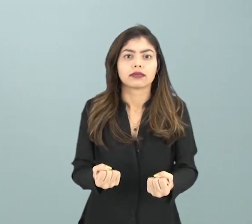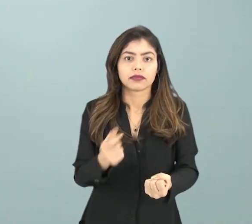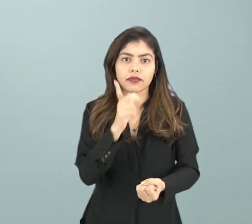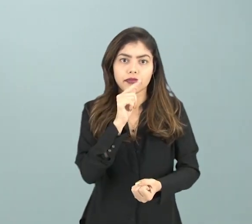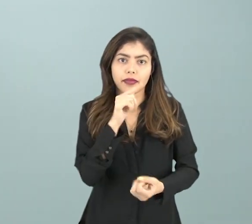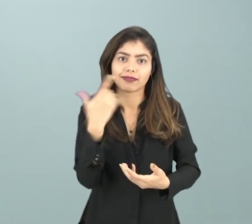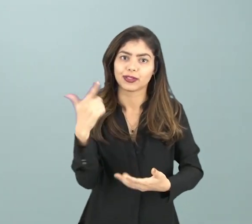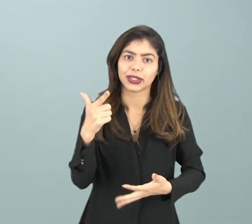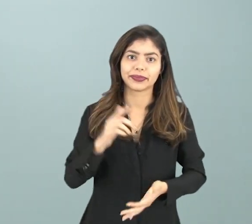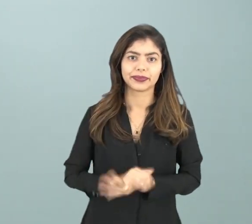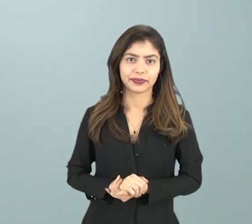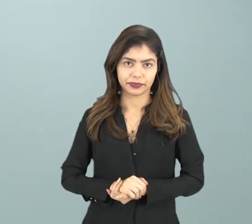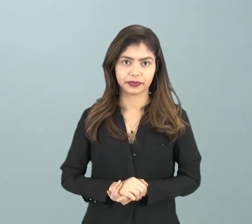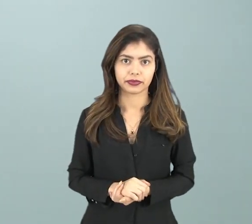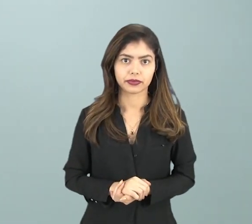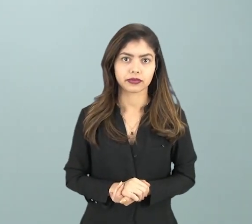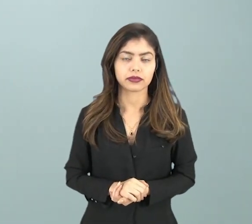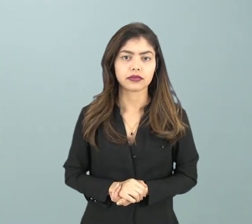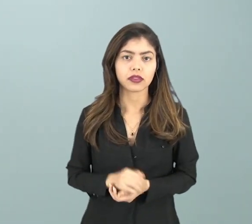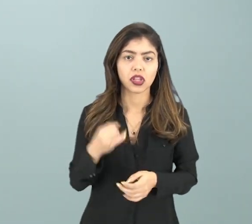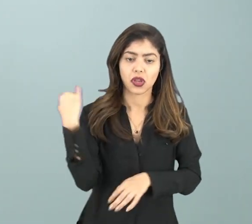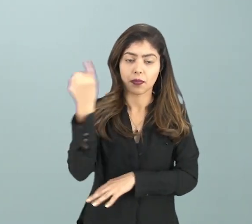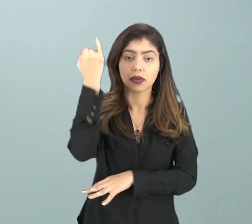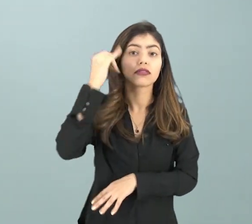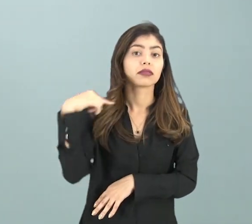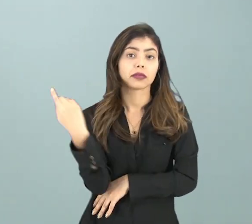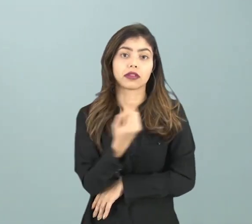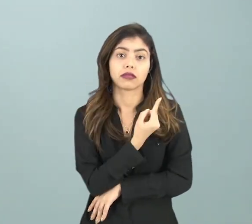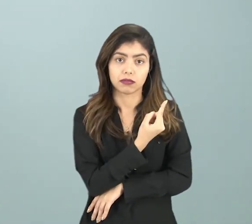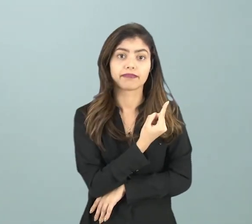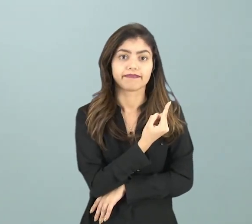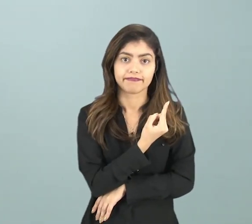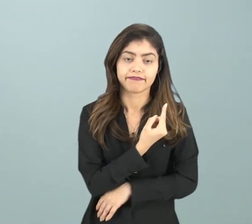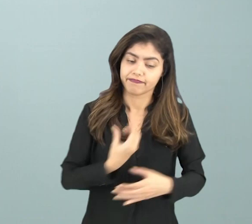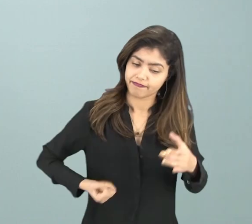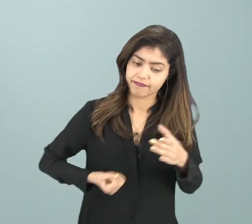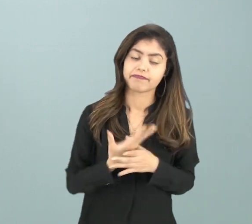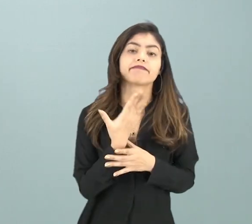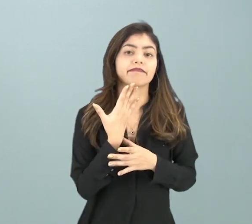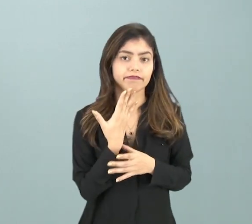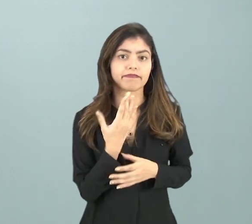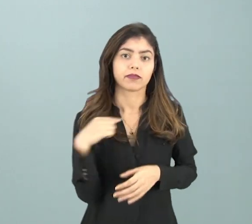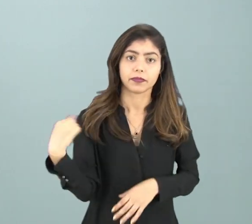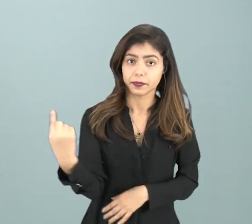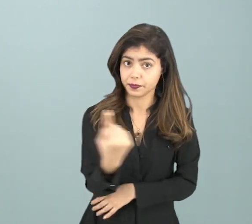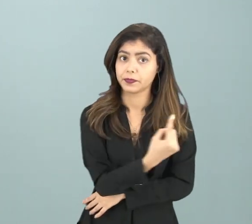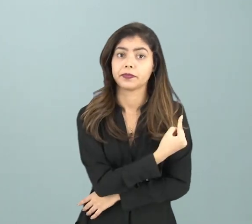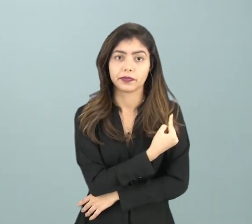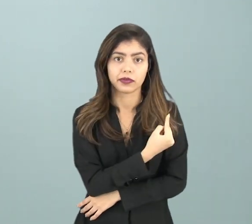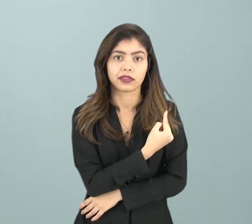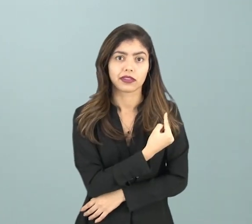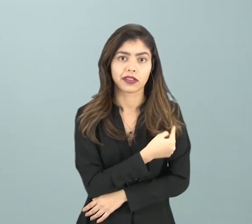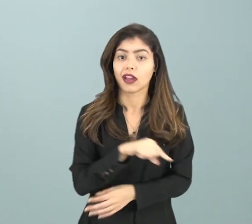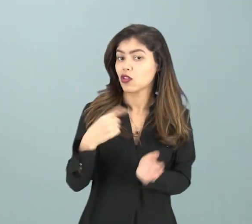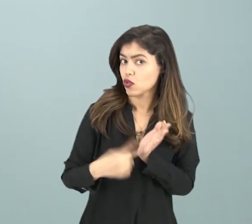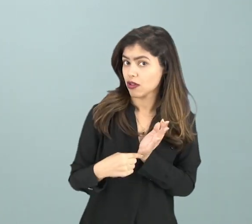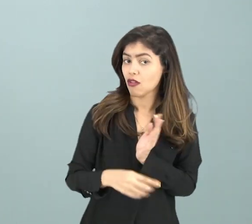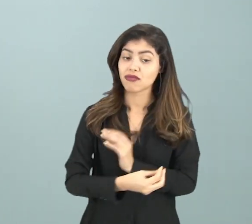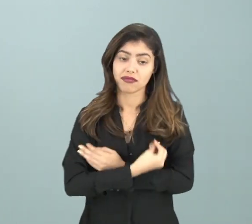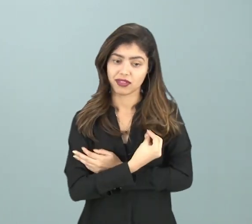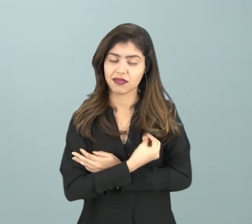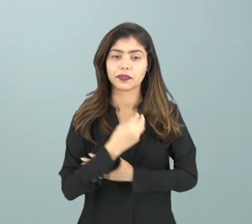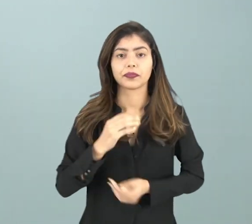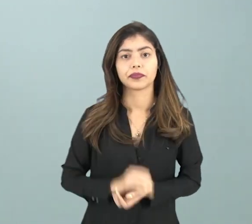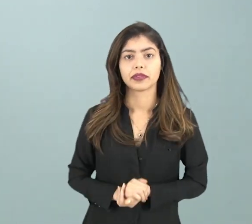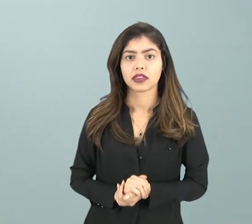um recurso natural tão necessário para a nossa existência, para a nossa condição de vida.